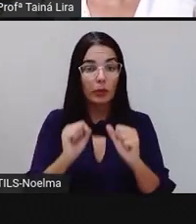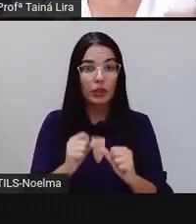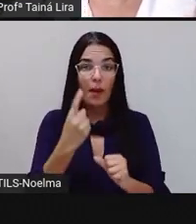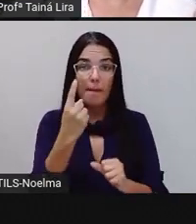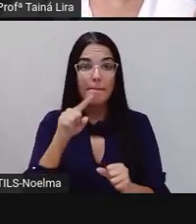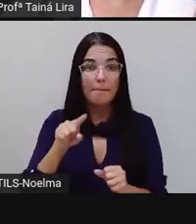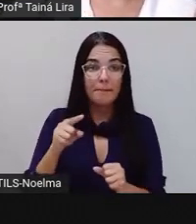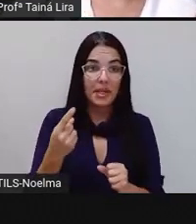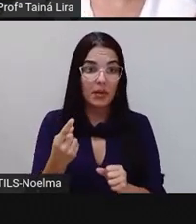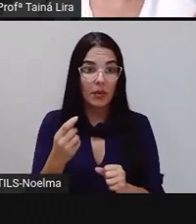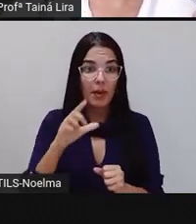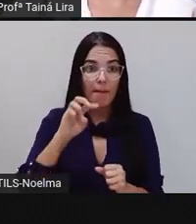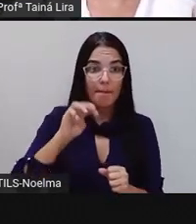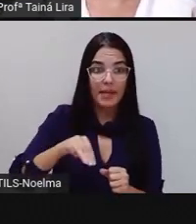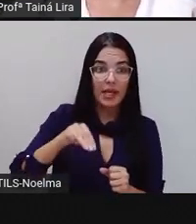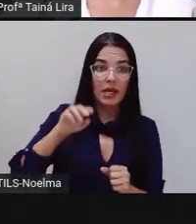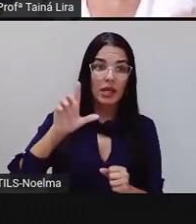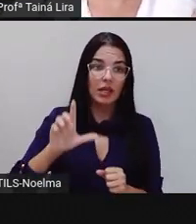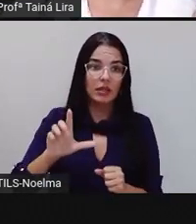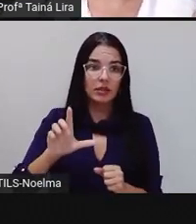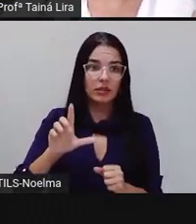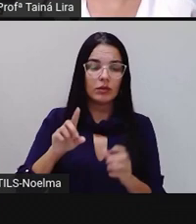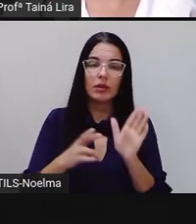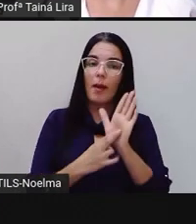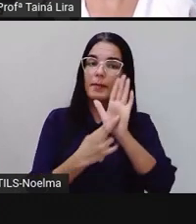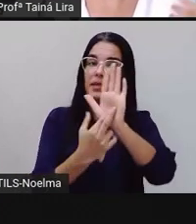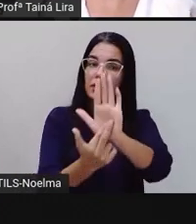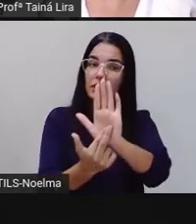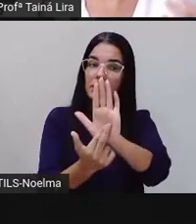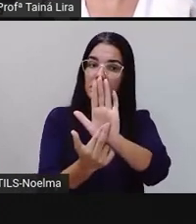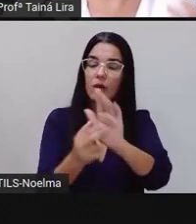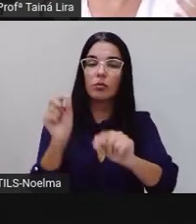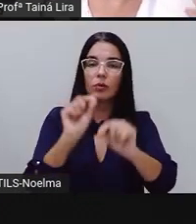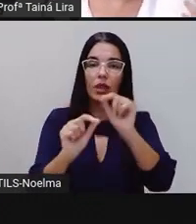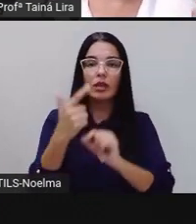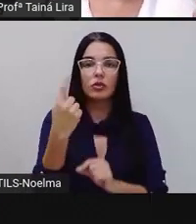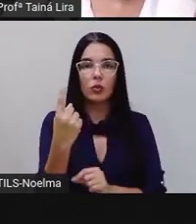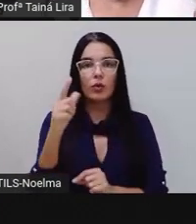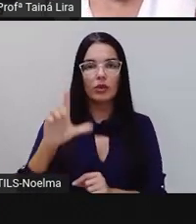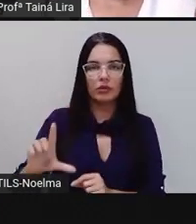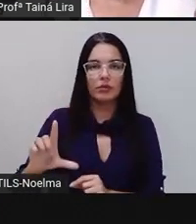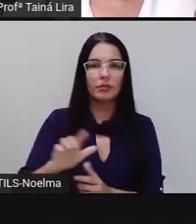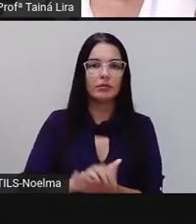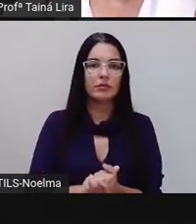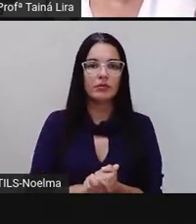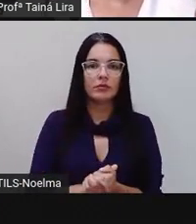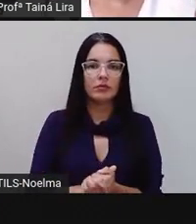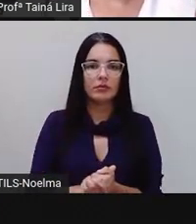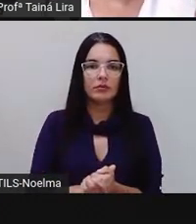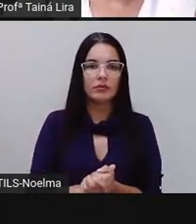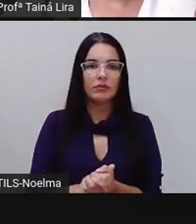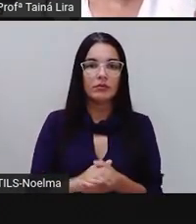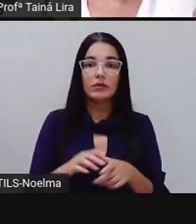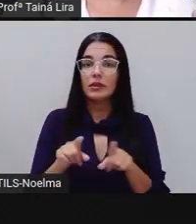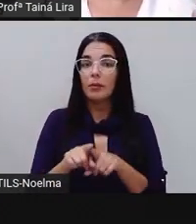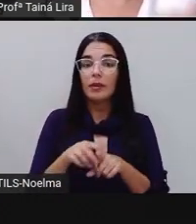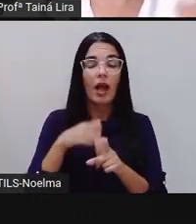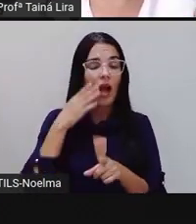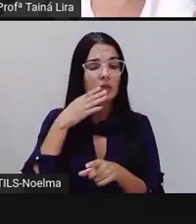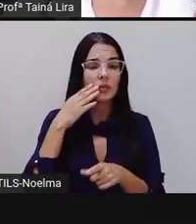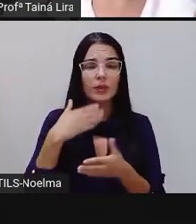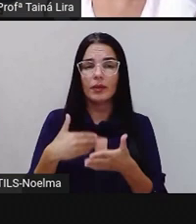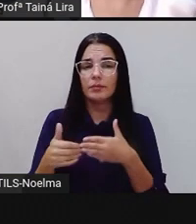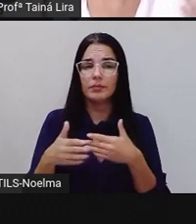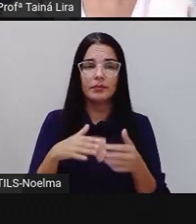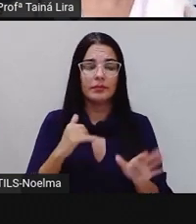Mil mililitros é a representação, né, também de um litro, tá bom? E açúcar